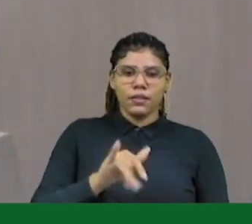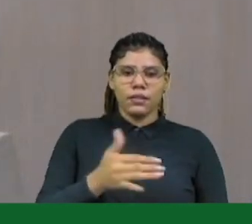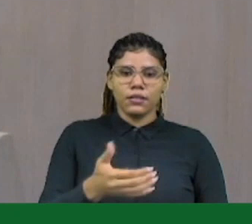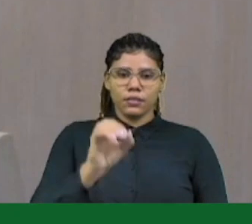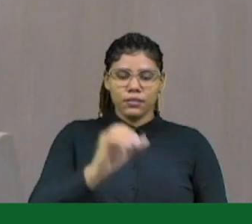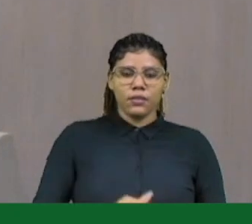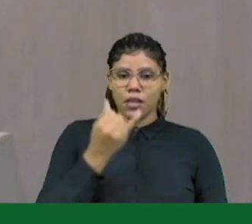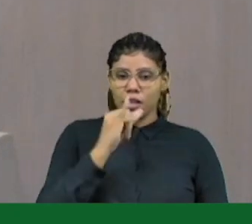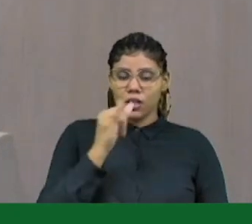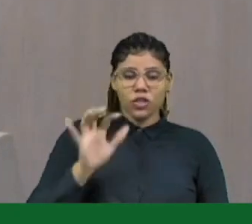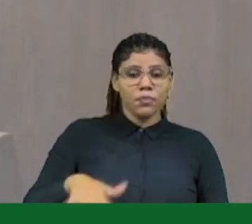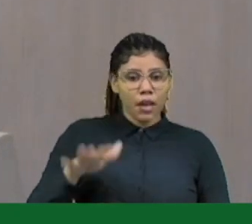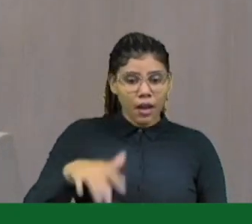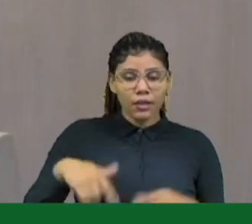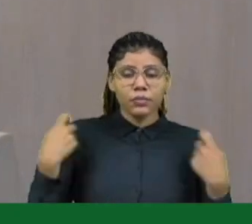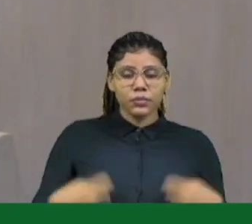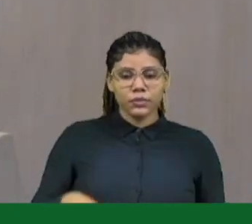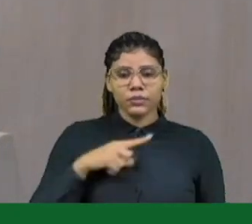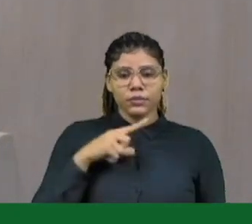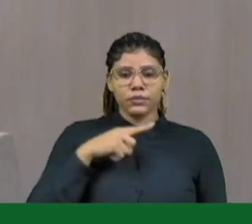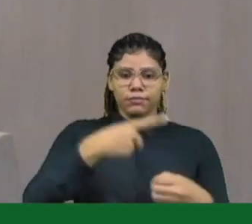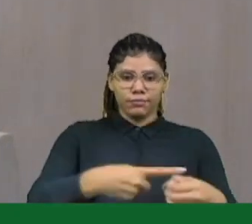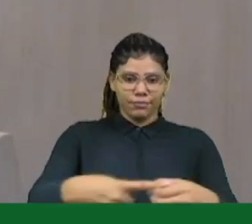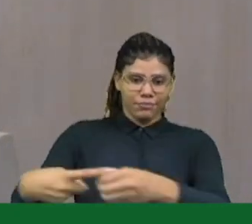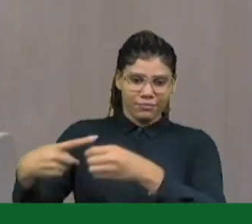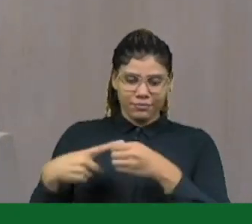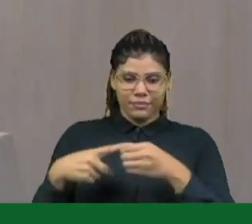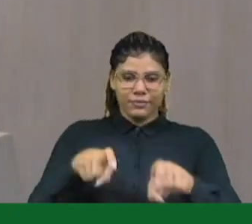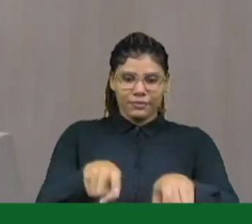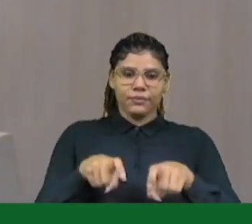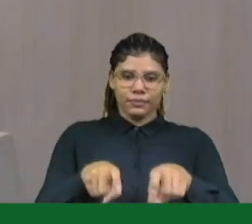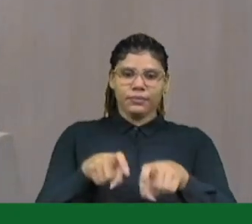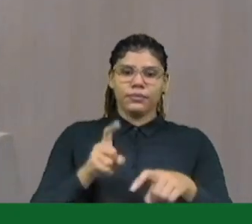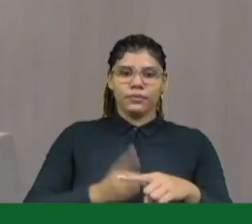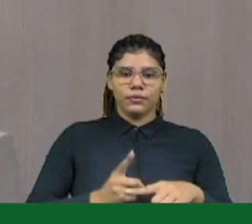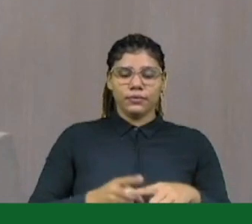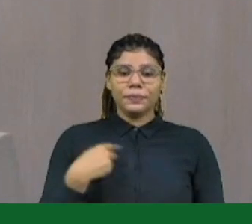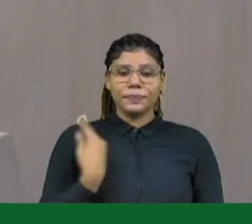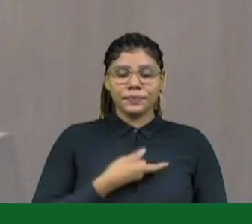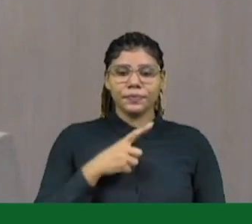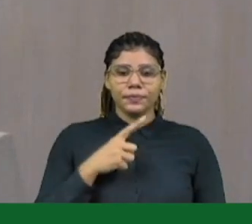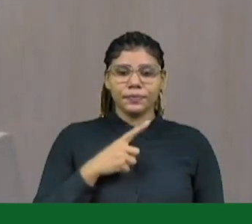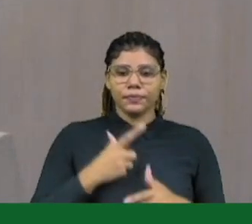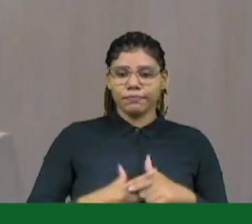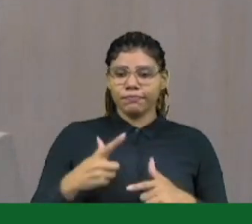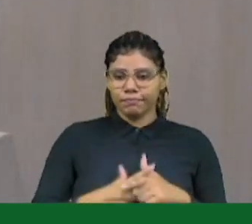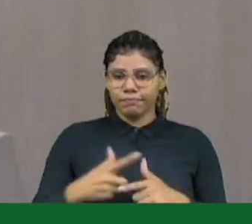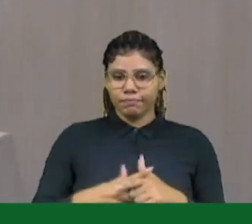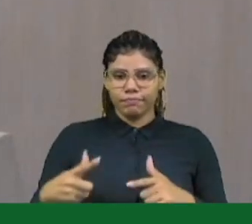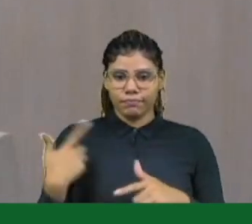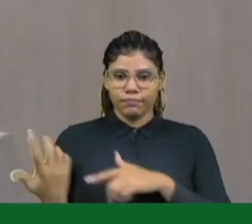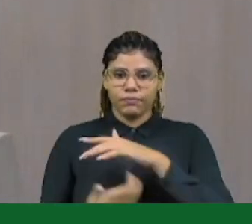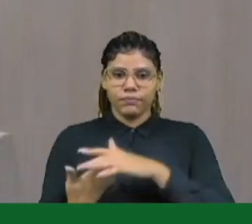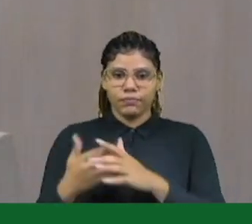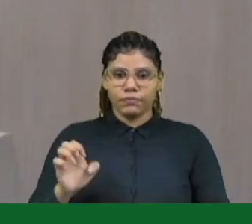chegue no campo, principalmente quando nós vivemos aqui esse grande problema com a nossa concessionária de energia elétrica,